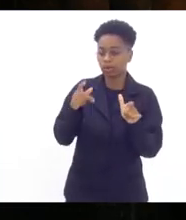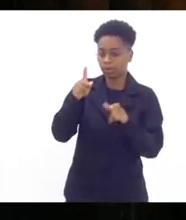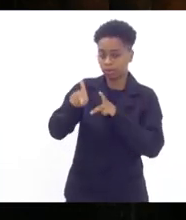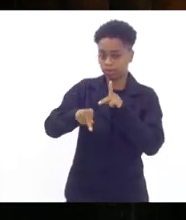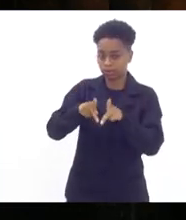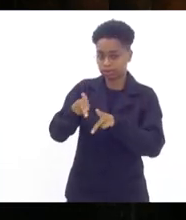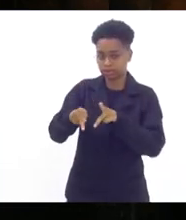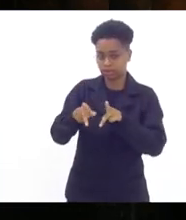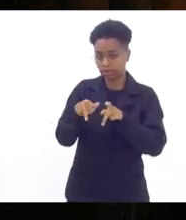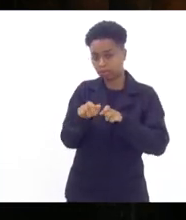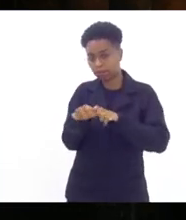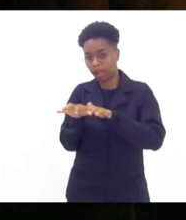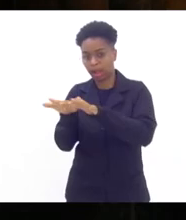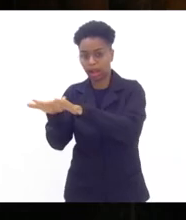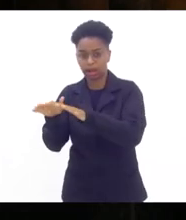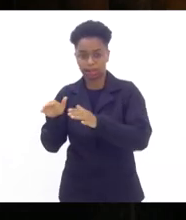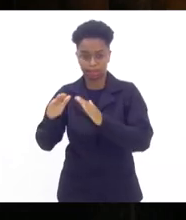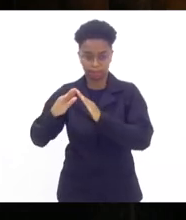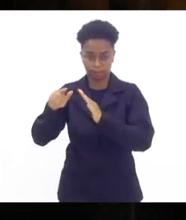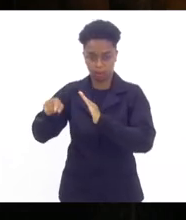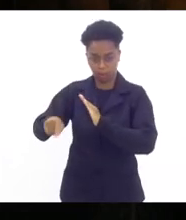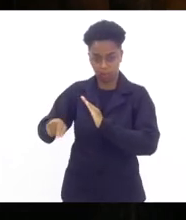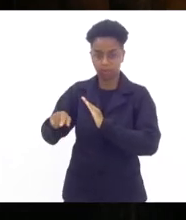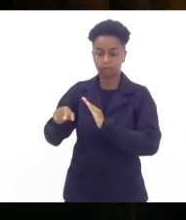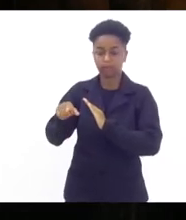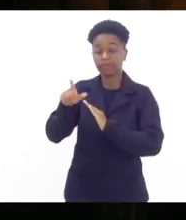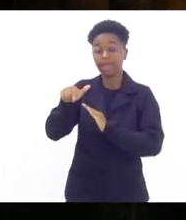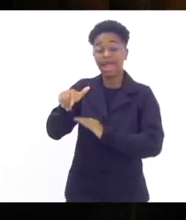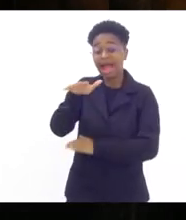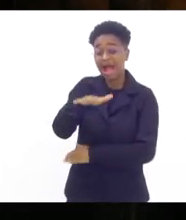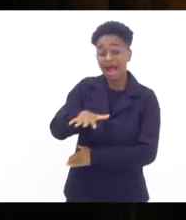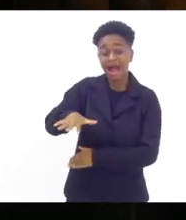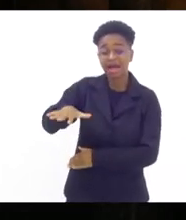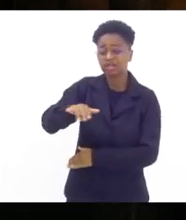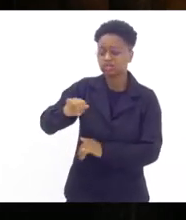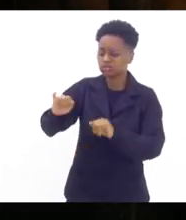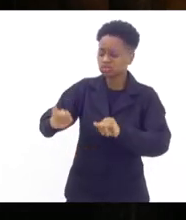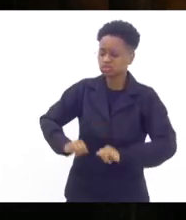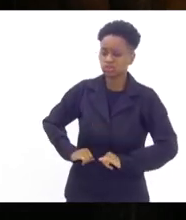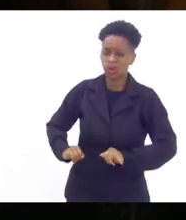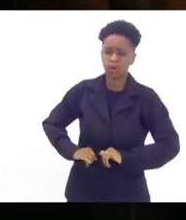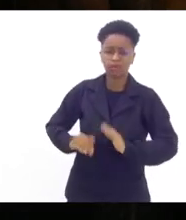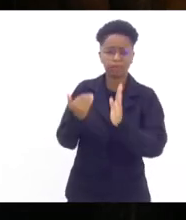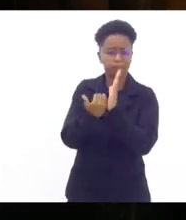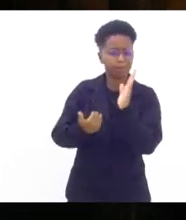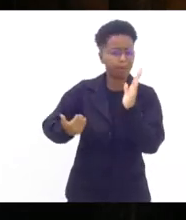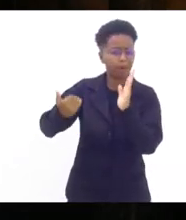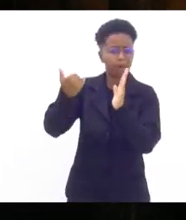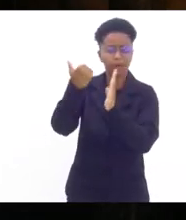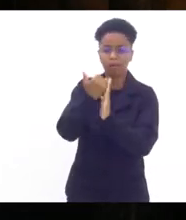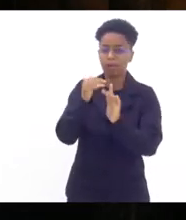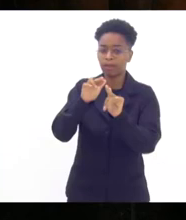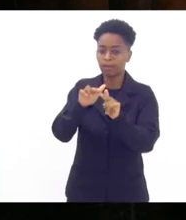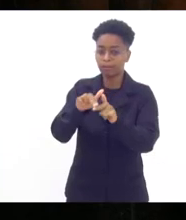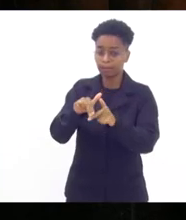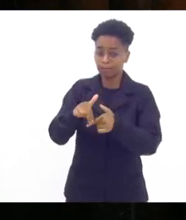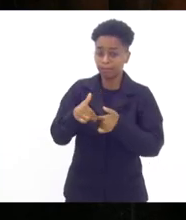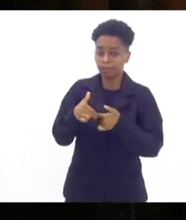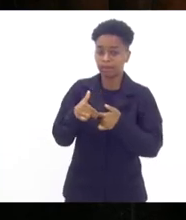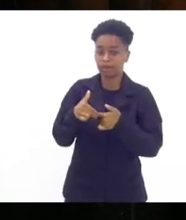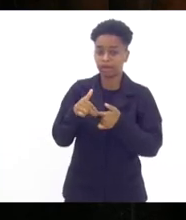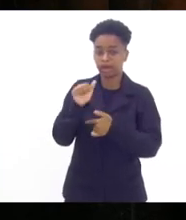são o segmento que mais sofre com o fenômeno da